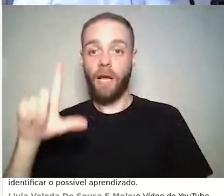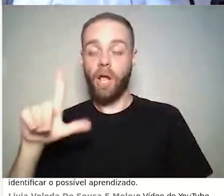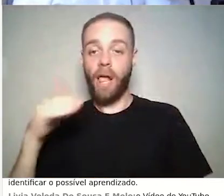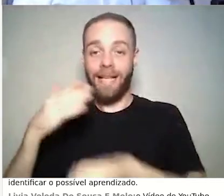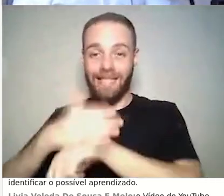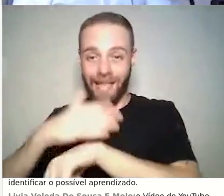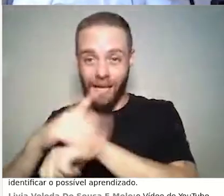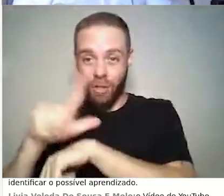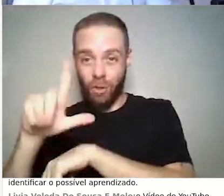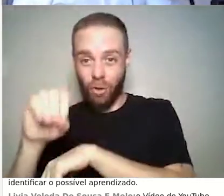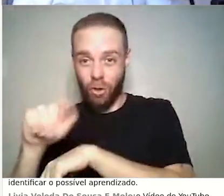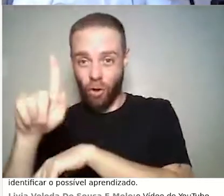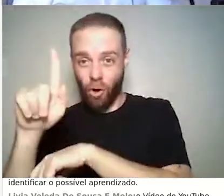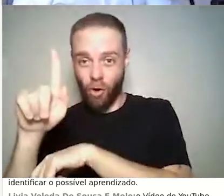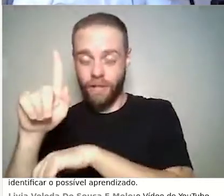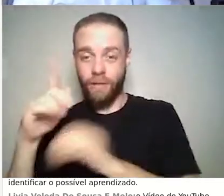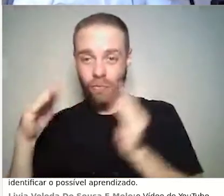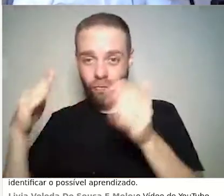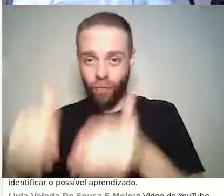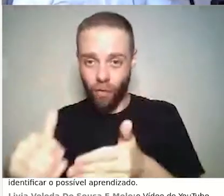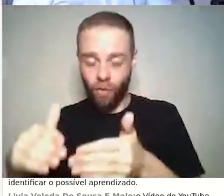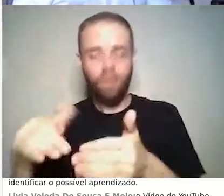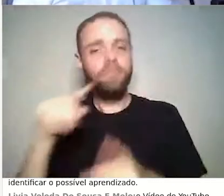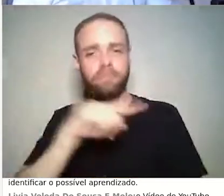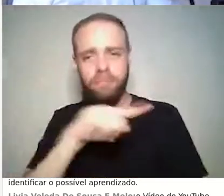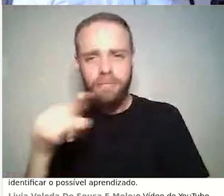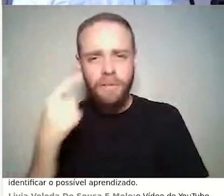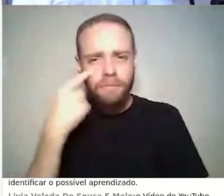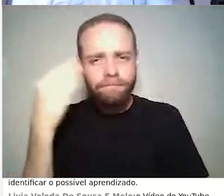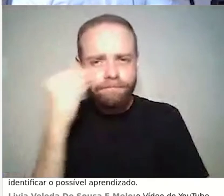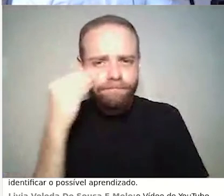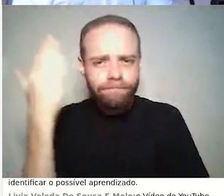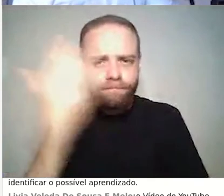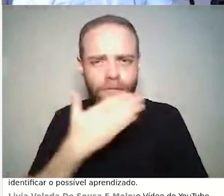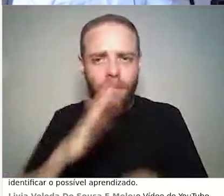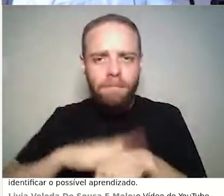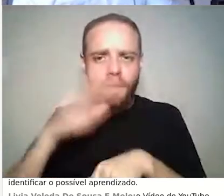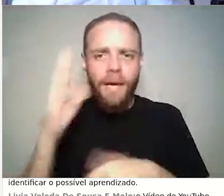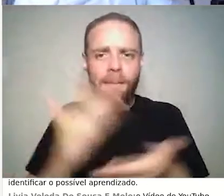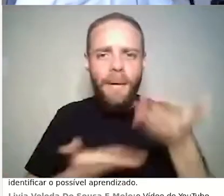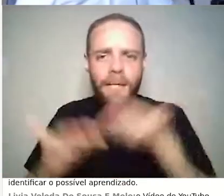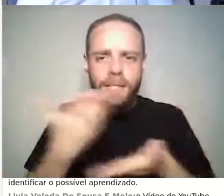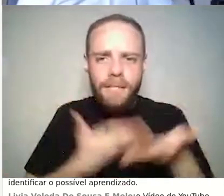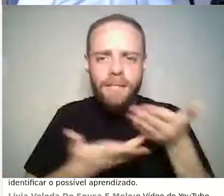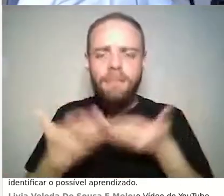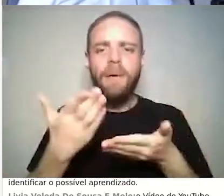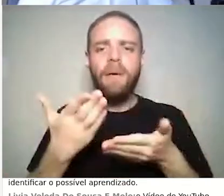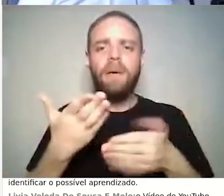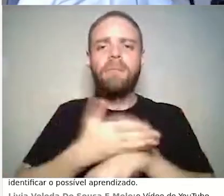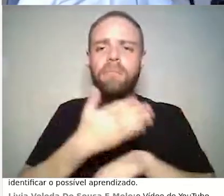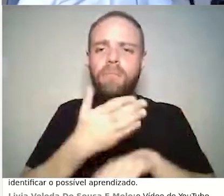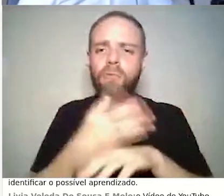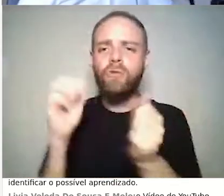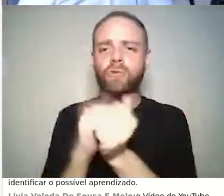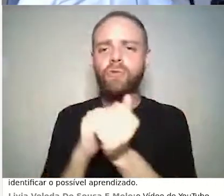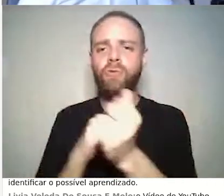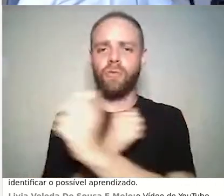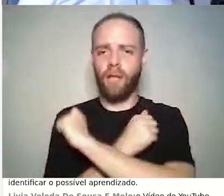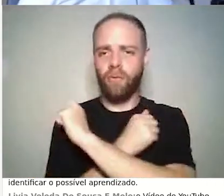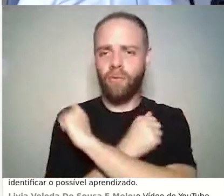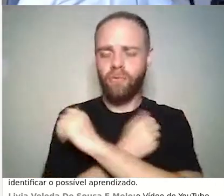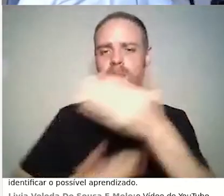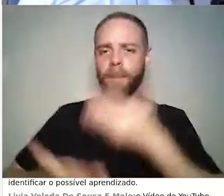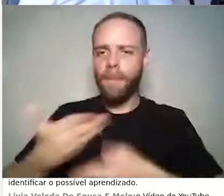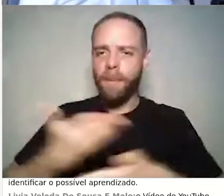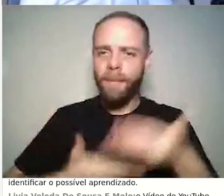professores nos fóruns, vocês verão que, quando vocês mais participam, os alunos mais participam, né? Aquela turma que o professor